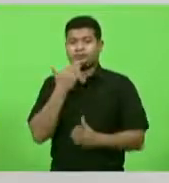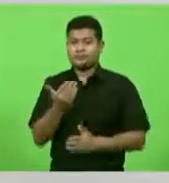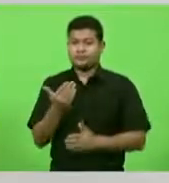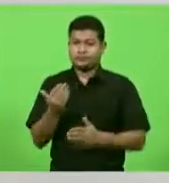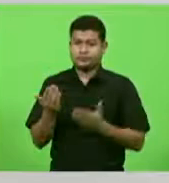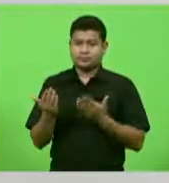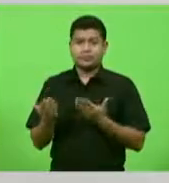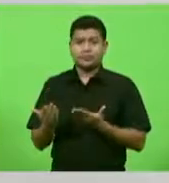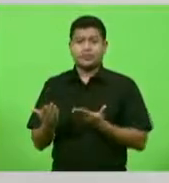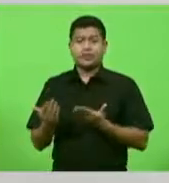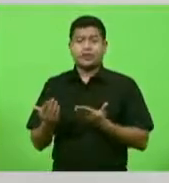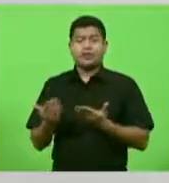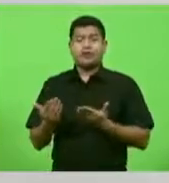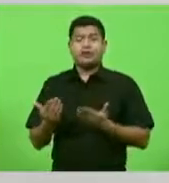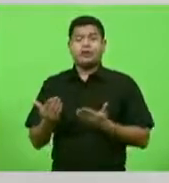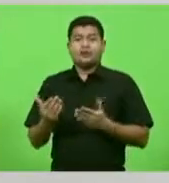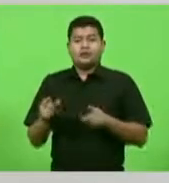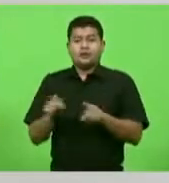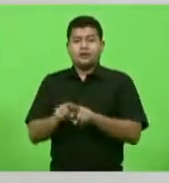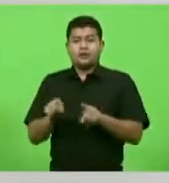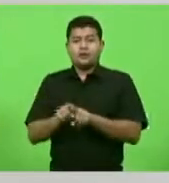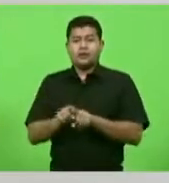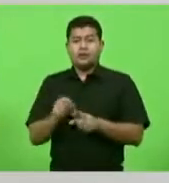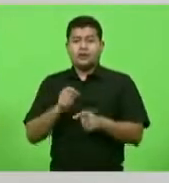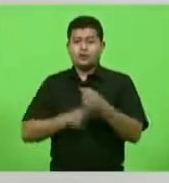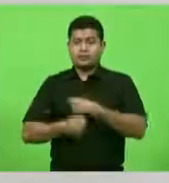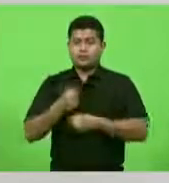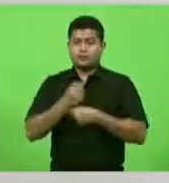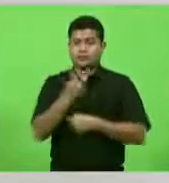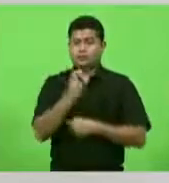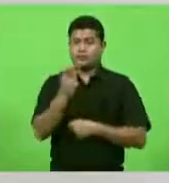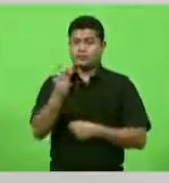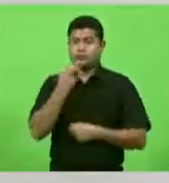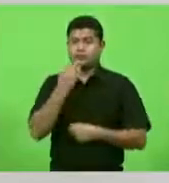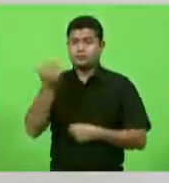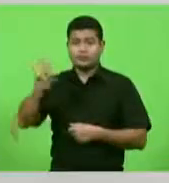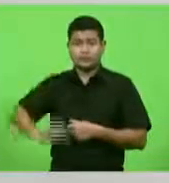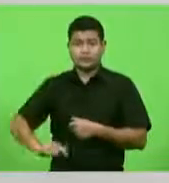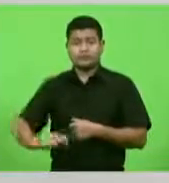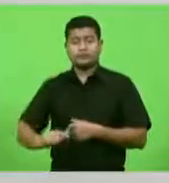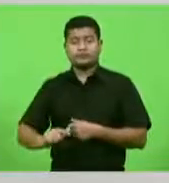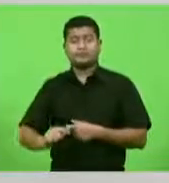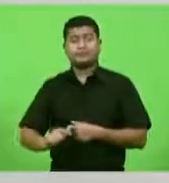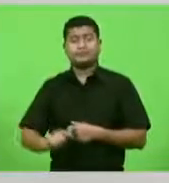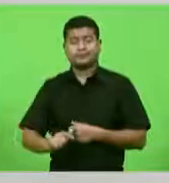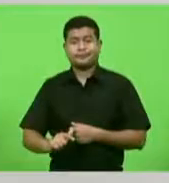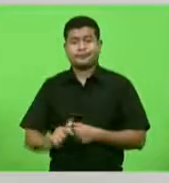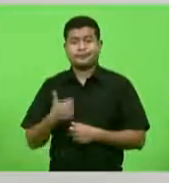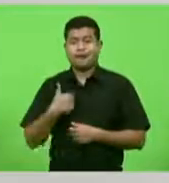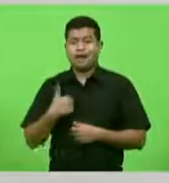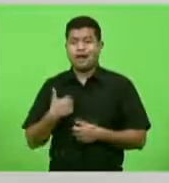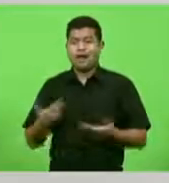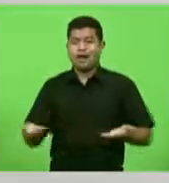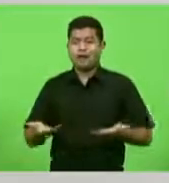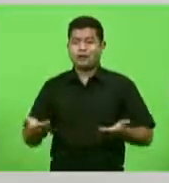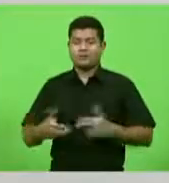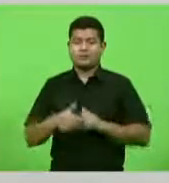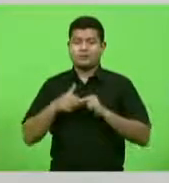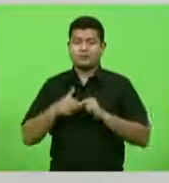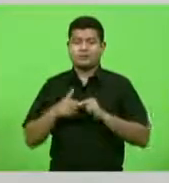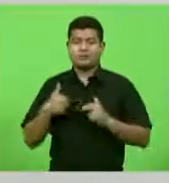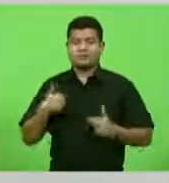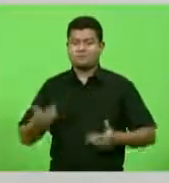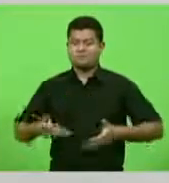e no passado também reforcei esse pedido. Por isso, estou muito contente que finalmente está sendo atendido